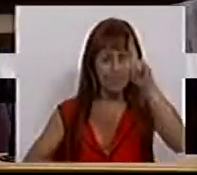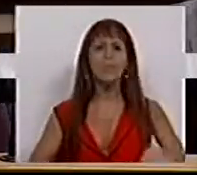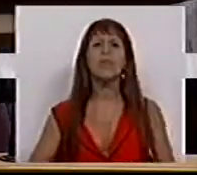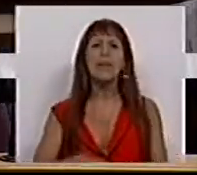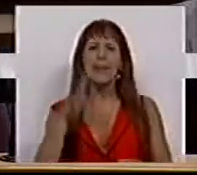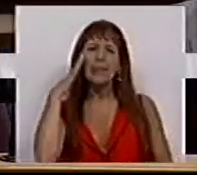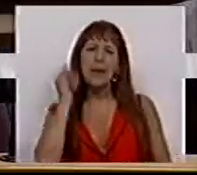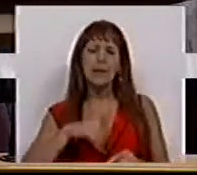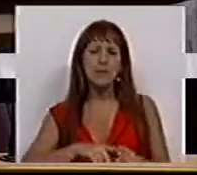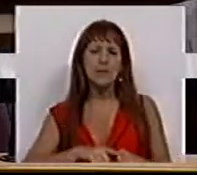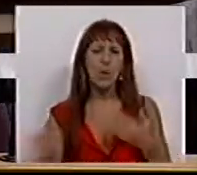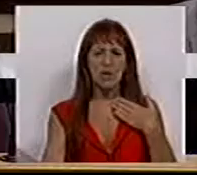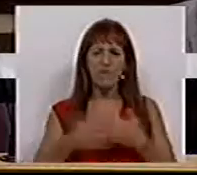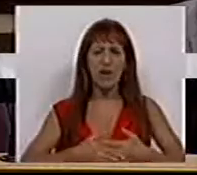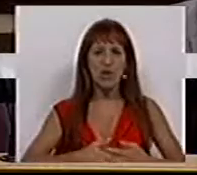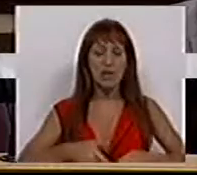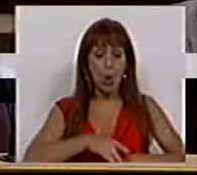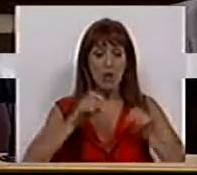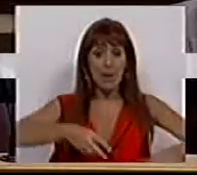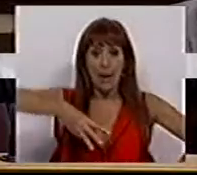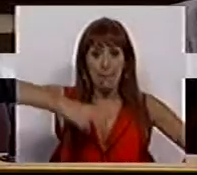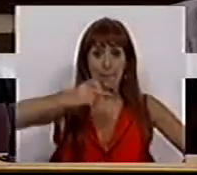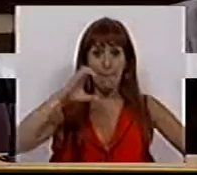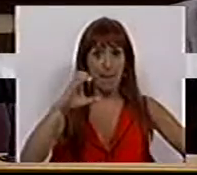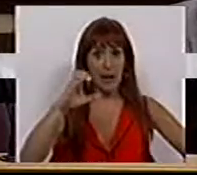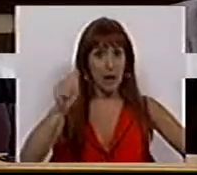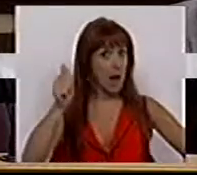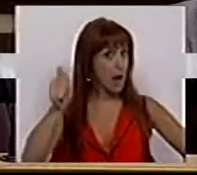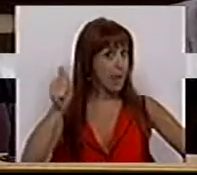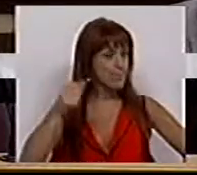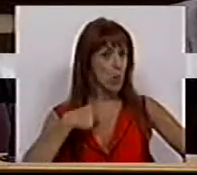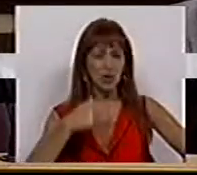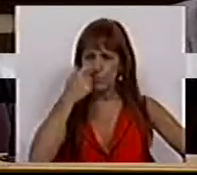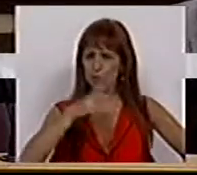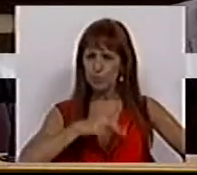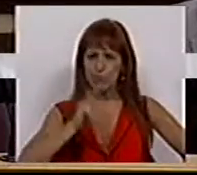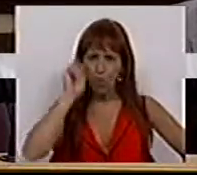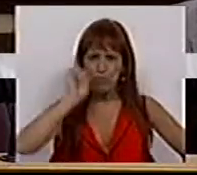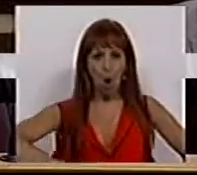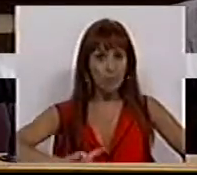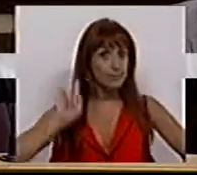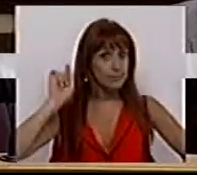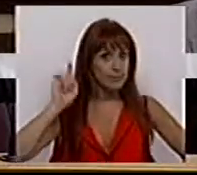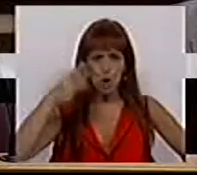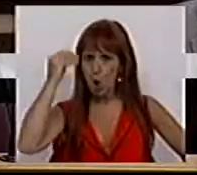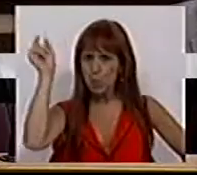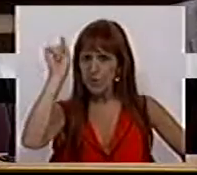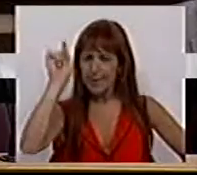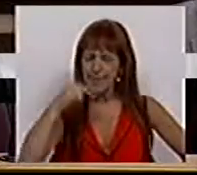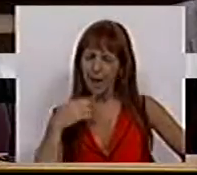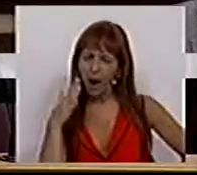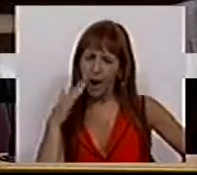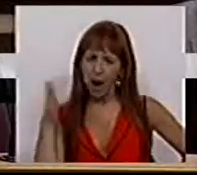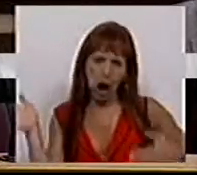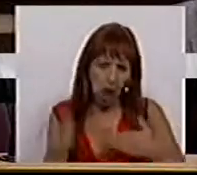de tentar encerrar a maternidade ao frente da costa. É bom que os portugueses e as portuguesas não se esqueçam dessa